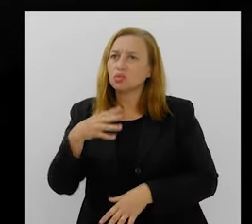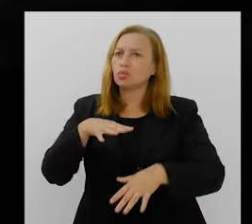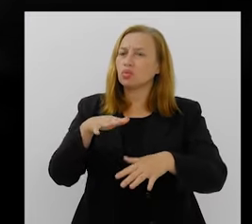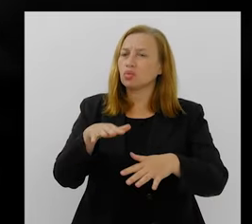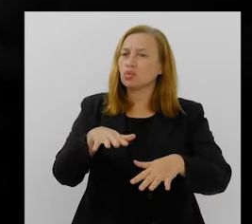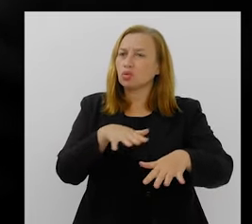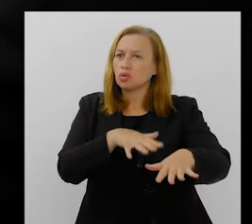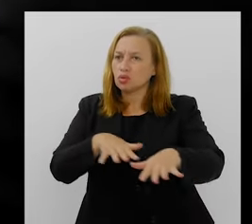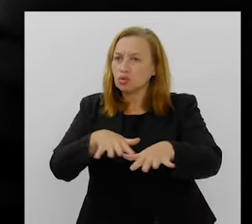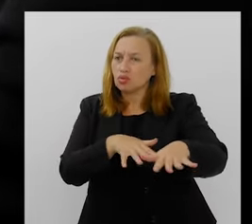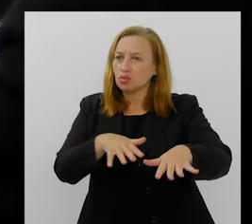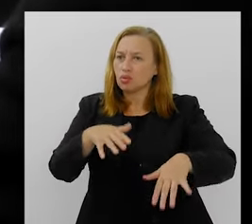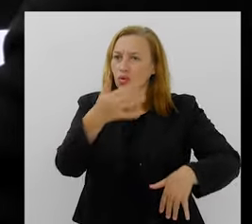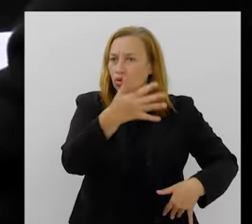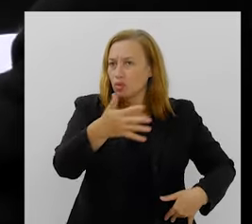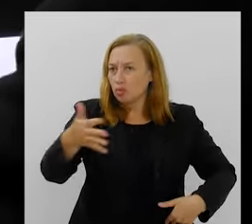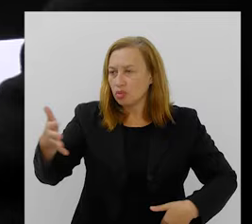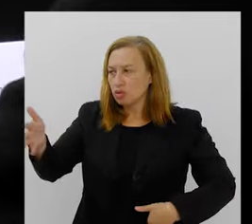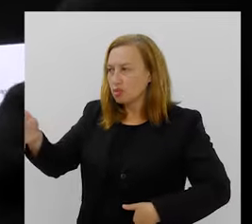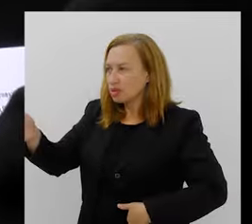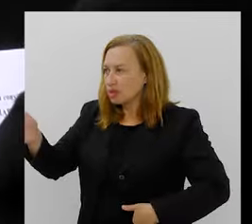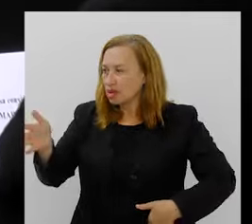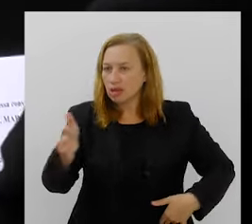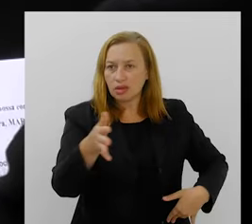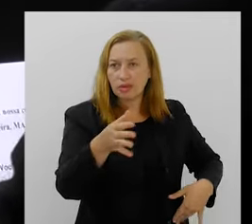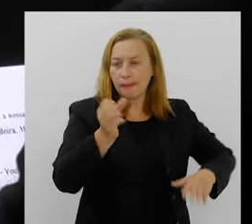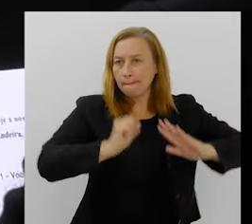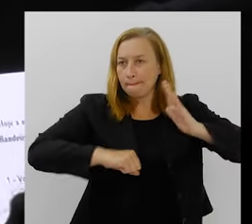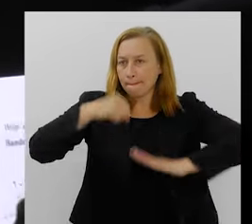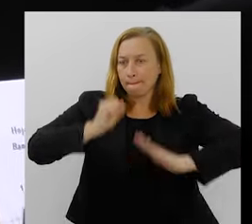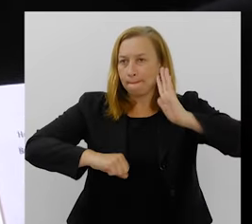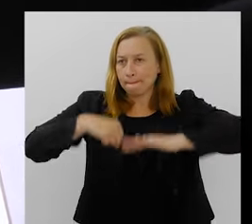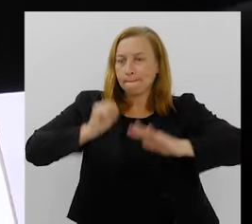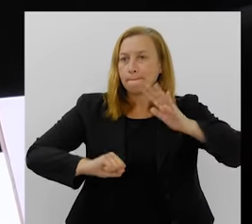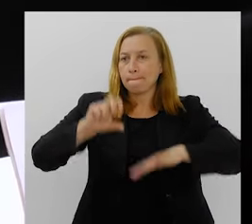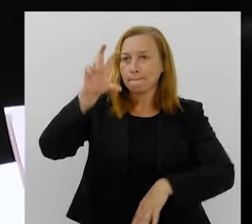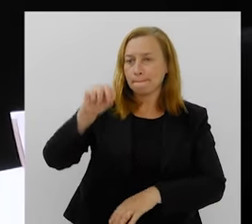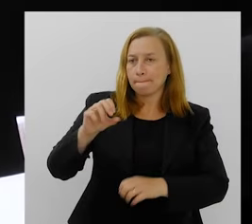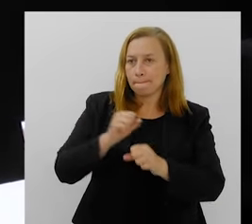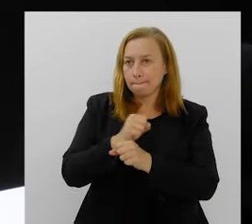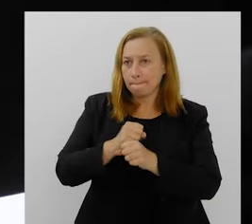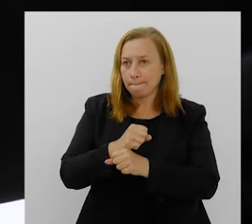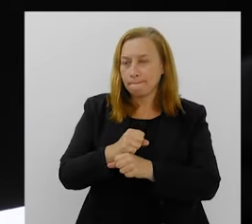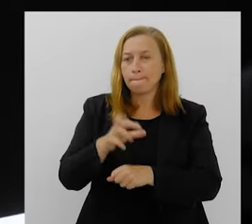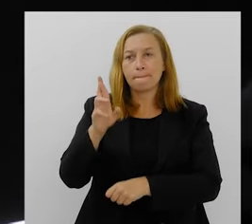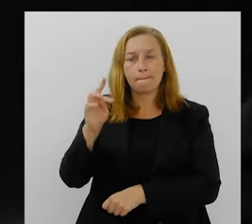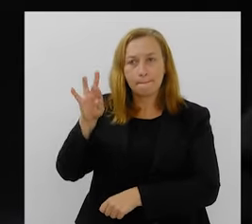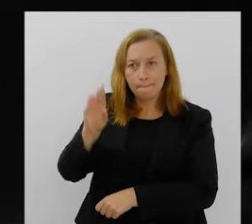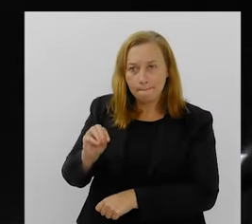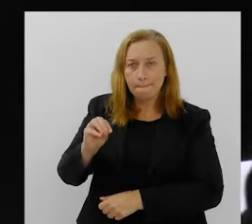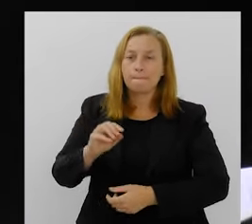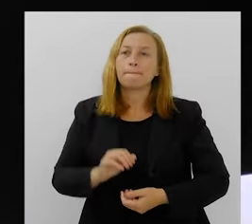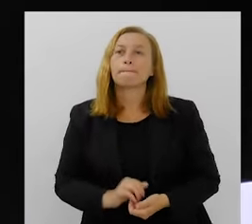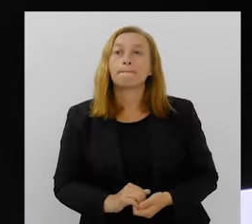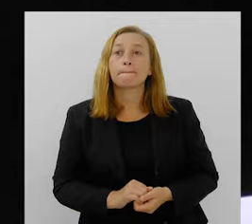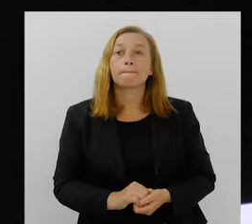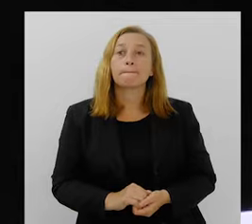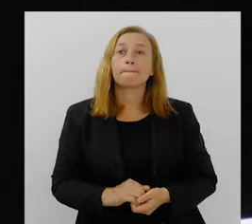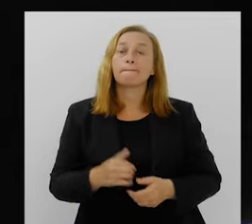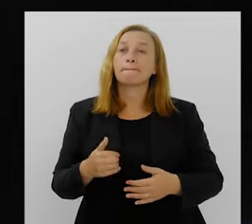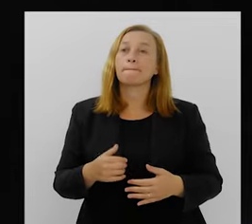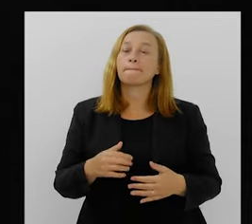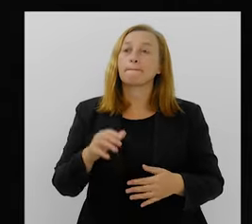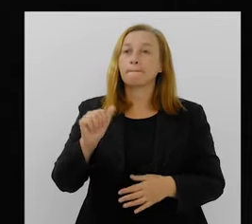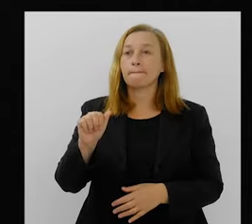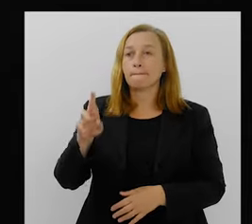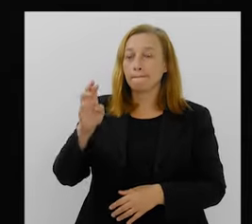eu desfilo como porta-bandeira do Salgueiro, no 50 Anos do Salgueiro, era Renato Laje. E aí eu vim